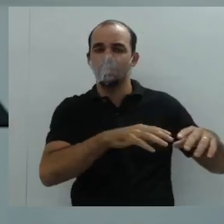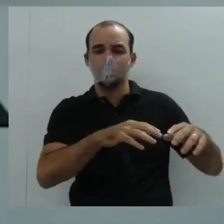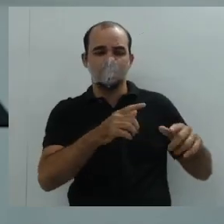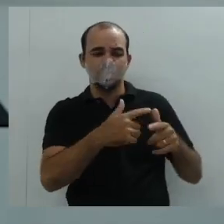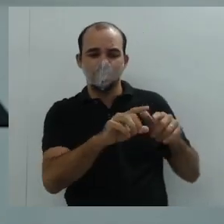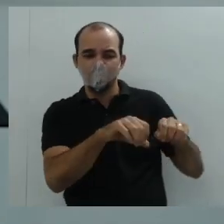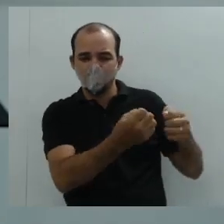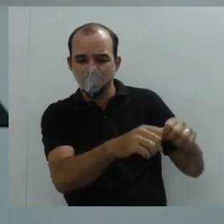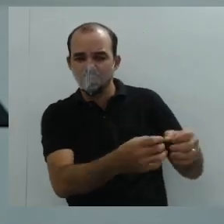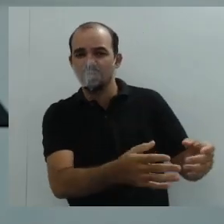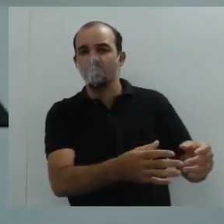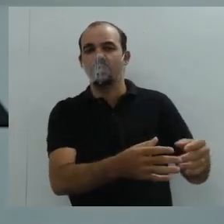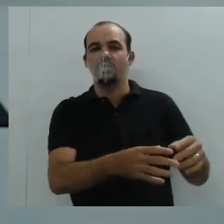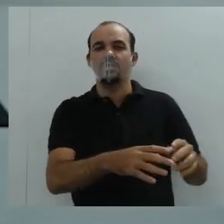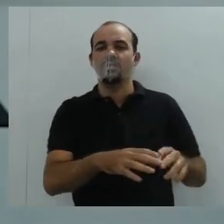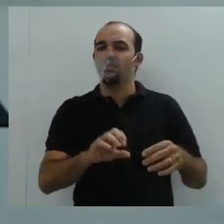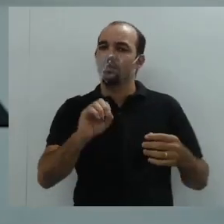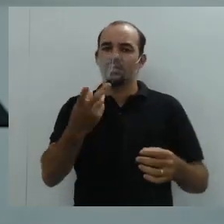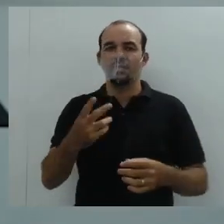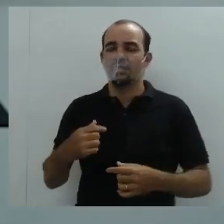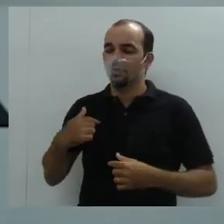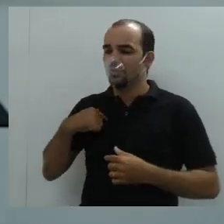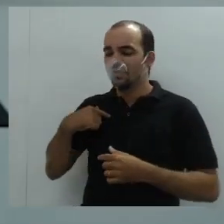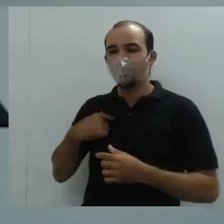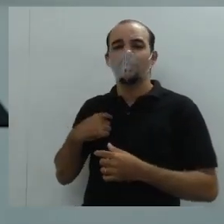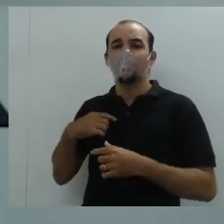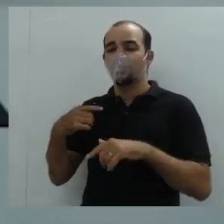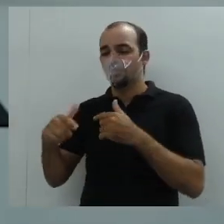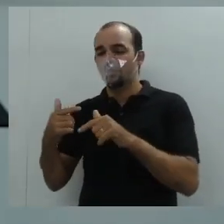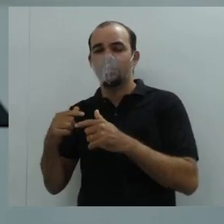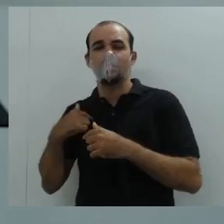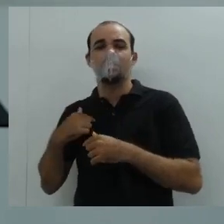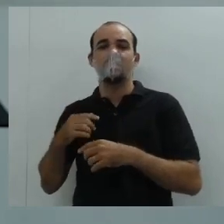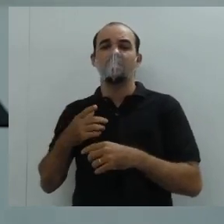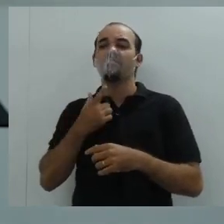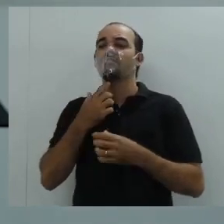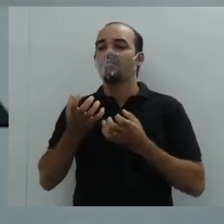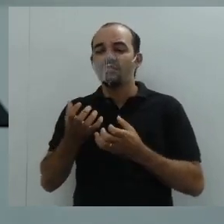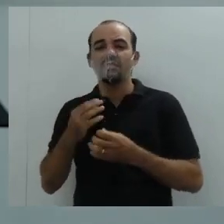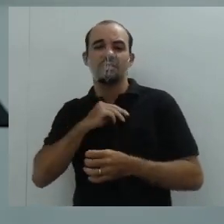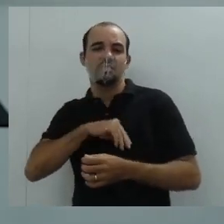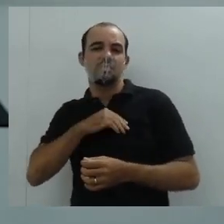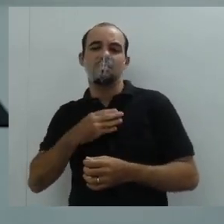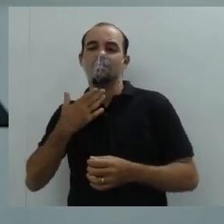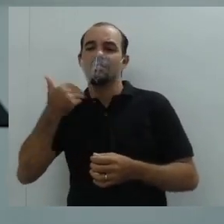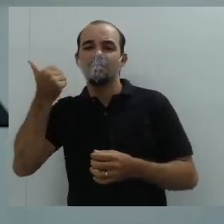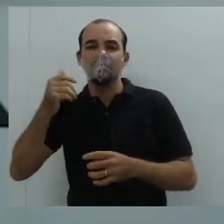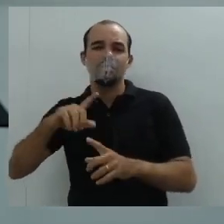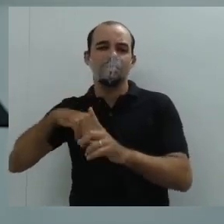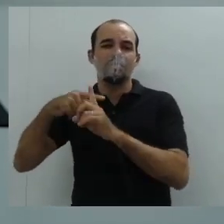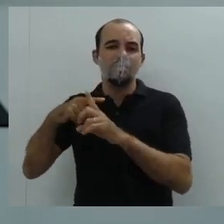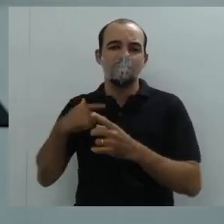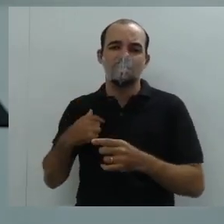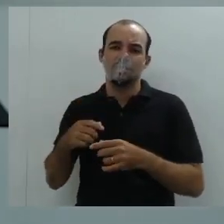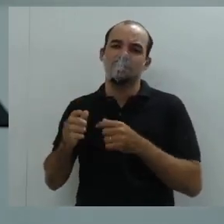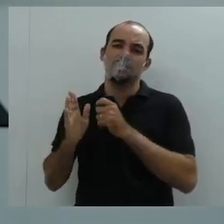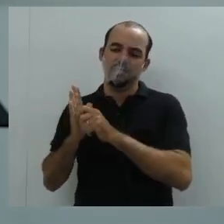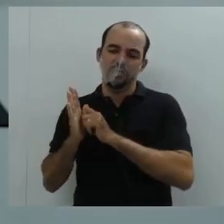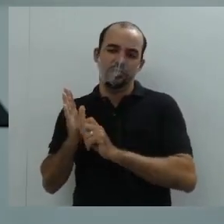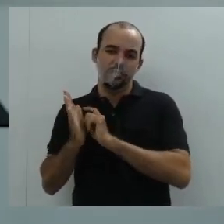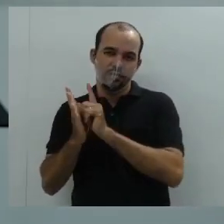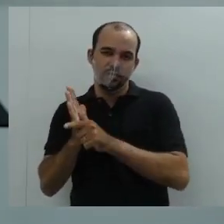seja, gente, a situação, o contexto em que a gente vai trabalhar hoje, é exatamente esse. A gente vai aprender como